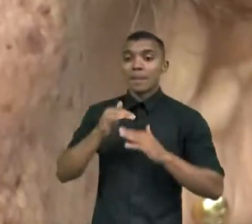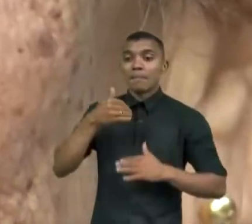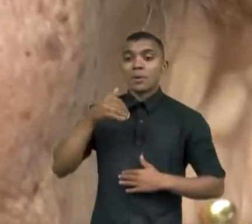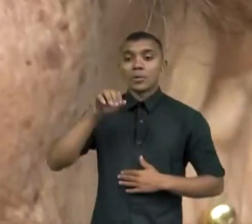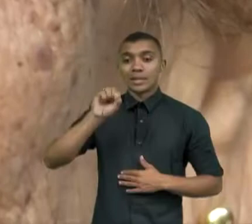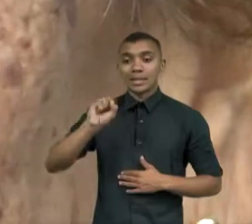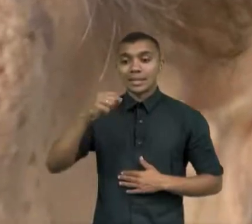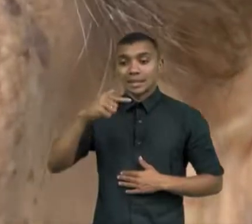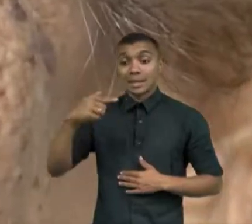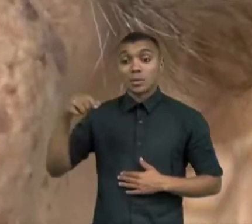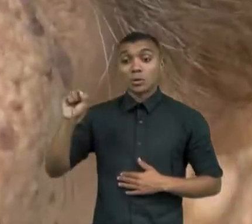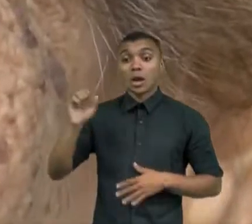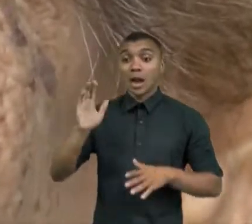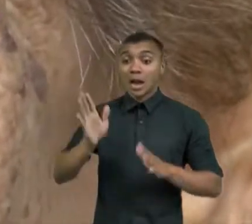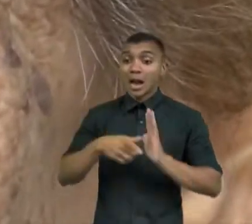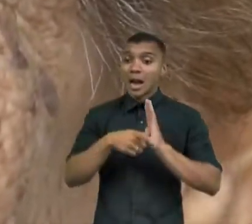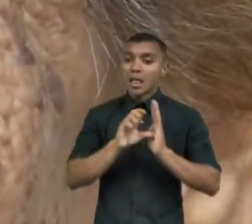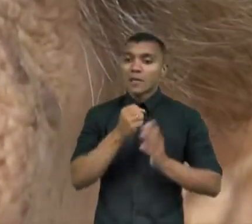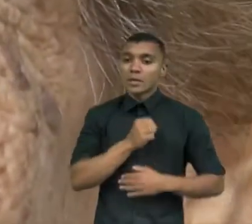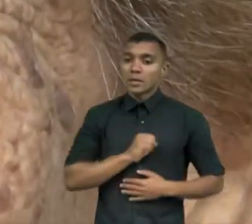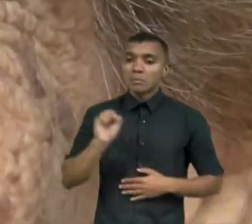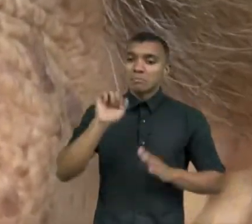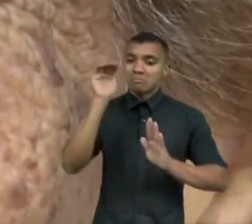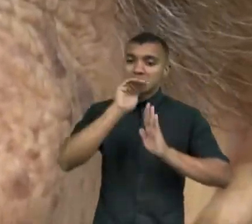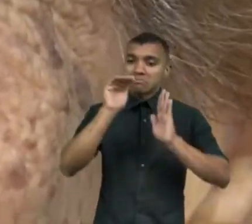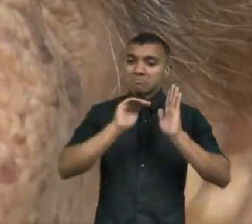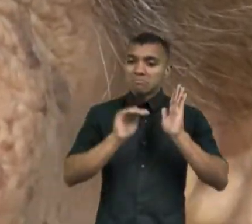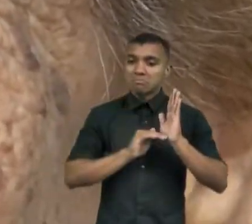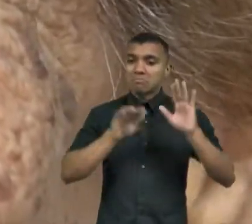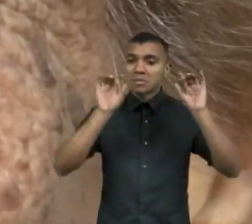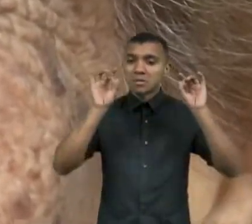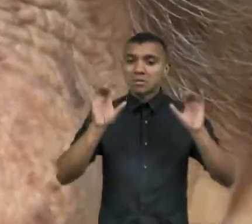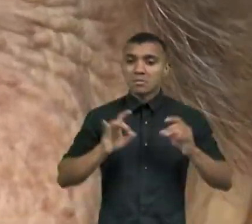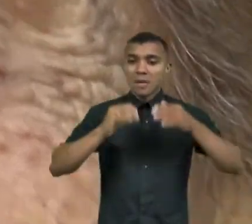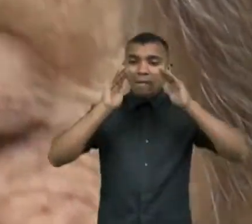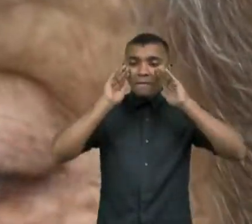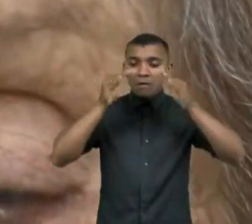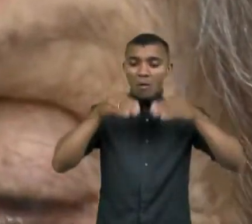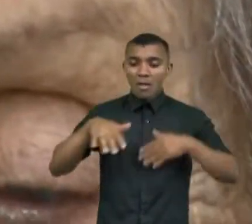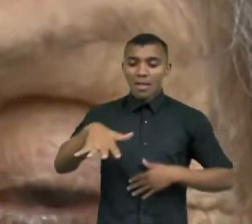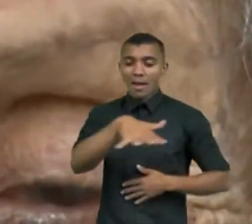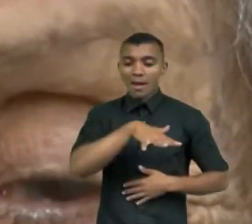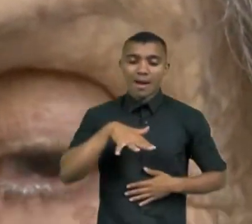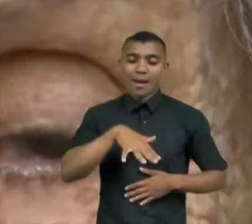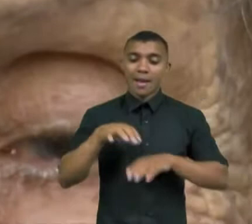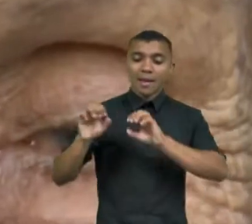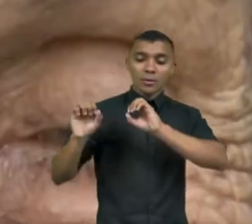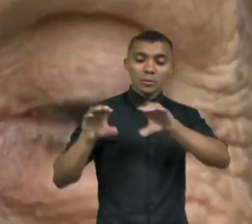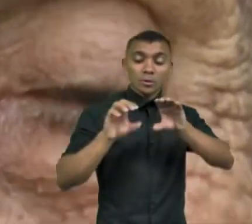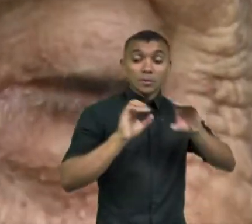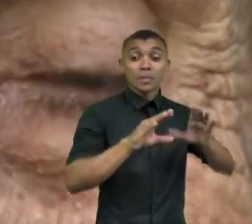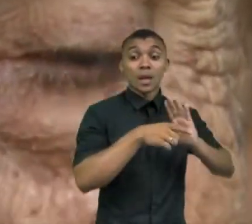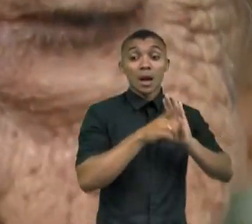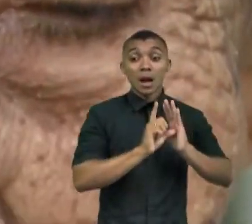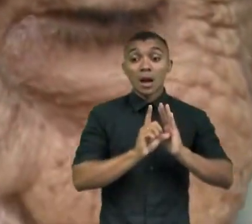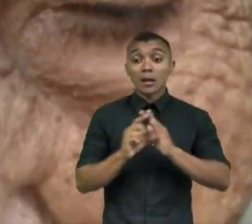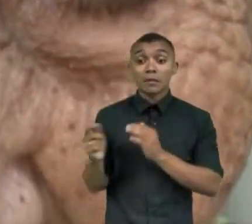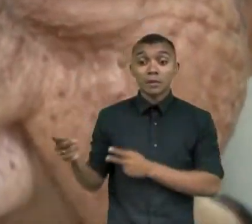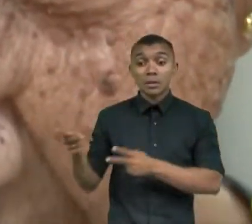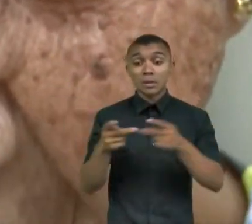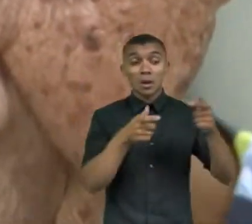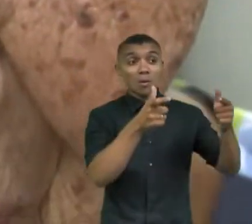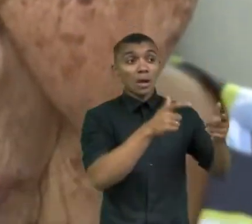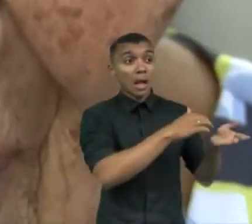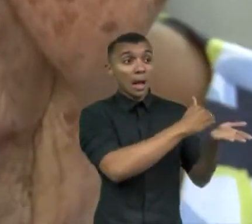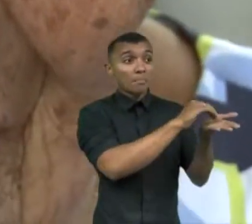defendeu pautas sociais, em especial pela educação. Ela conta que muitas vezes, nas visitas às secretarias, era